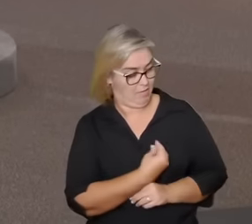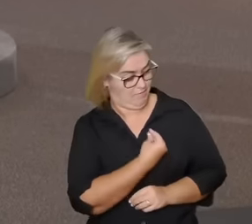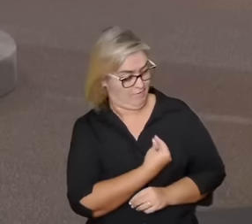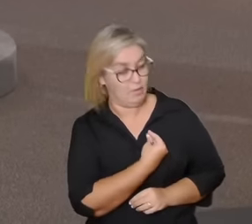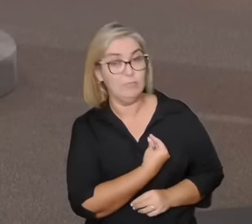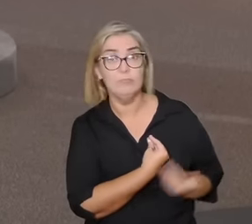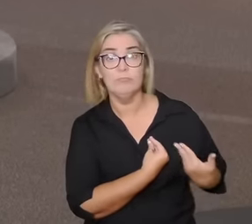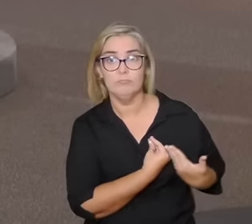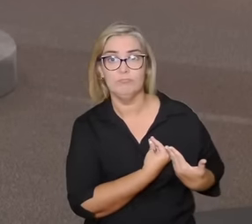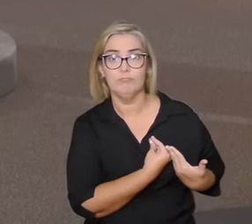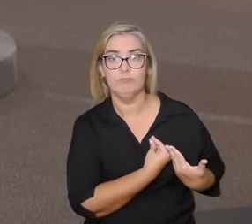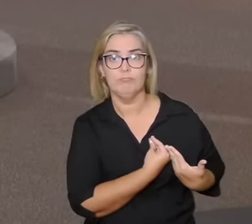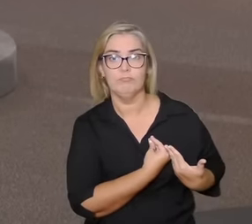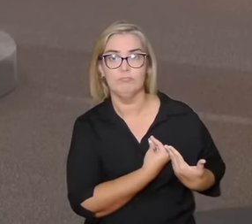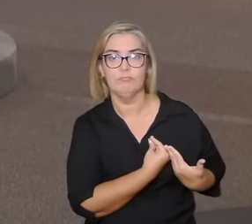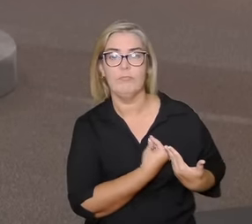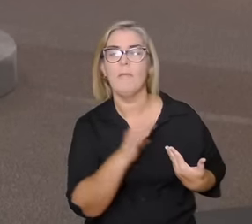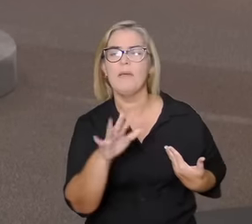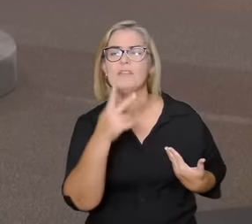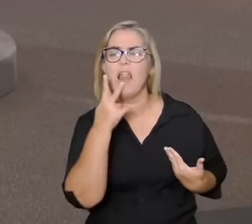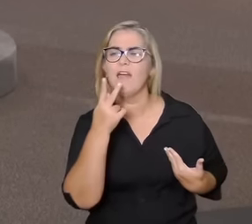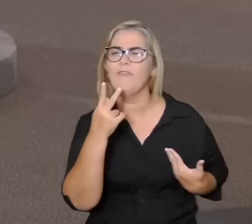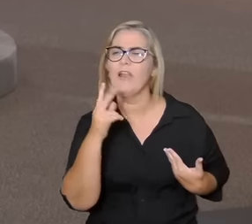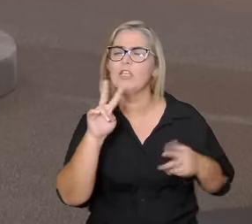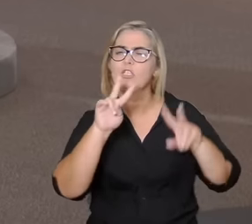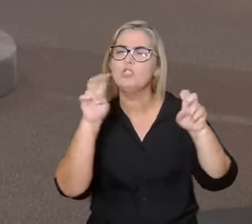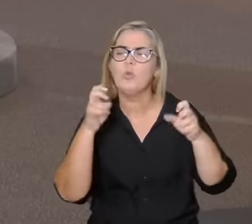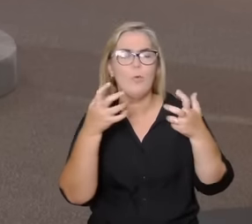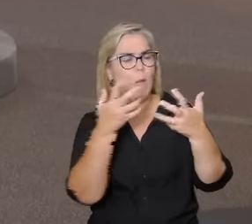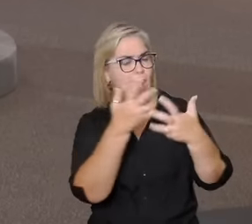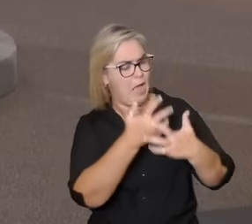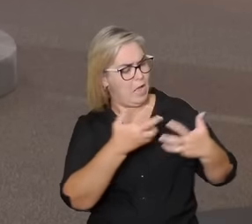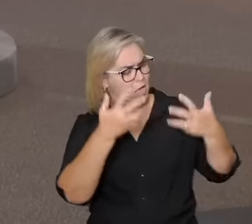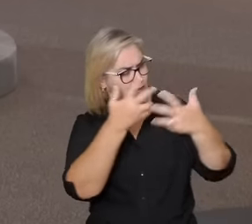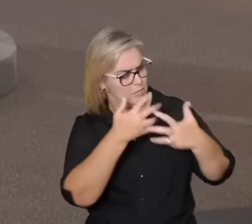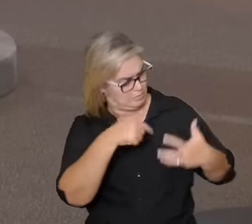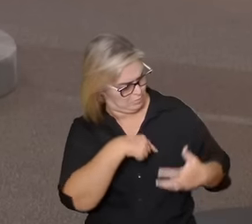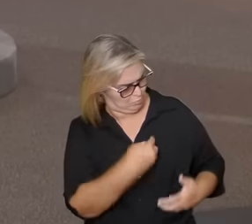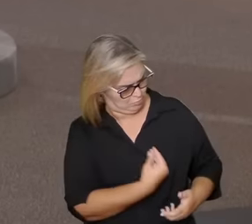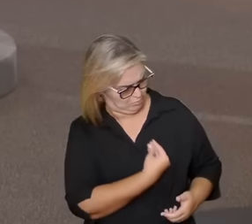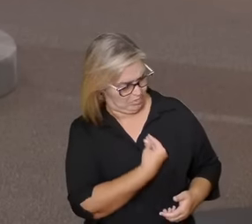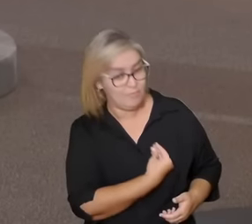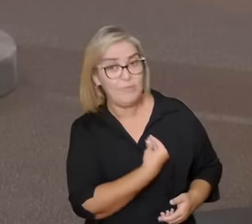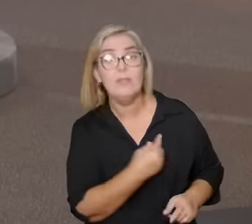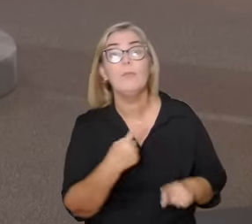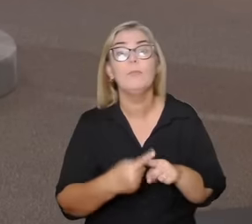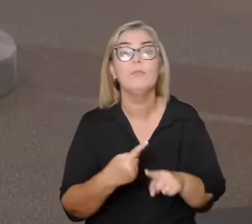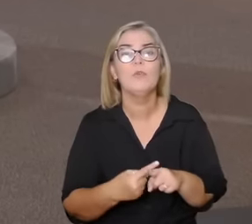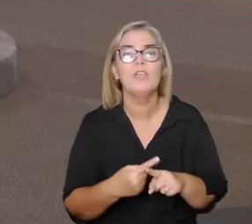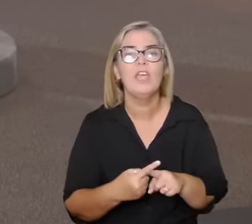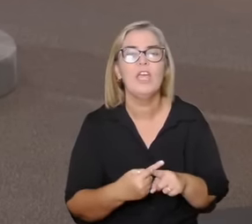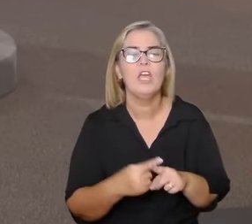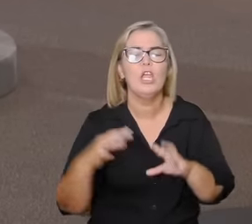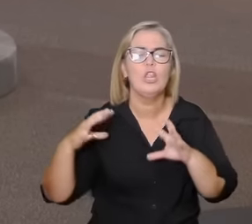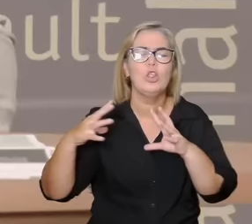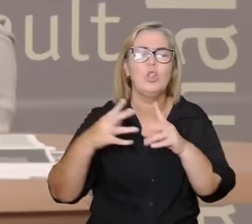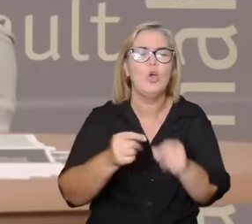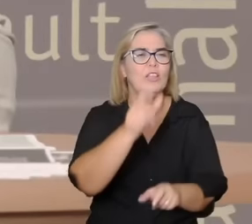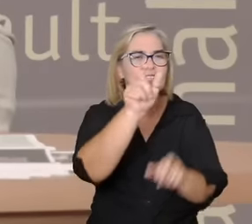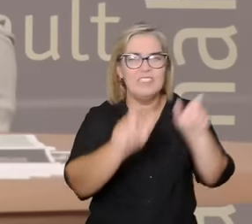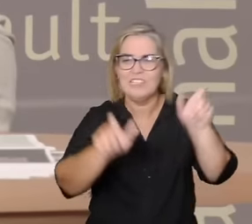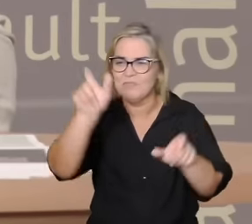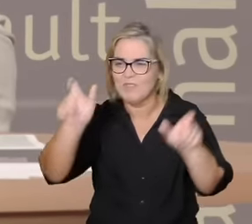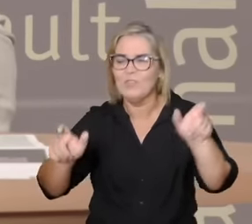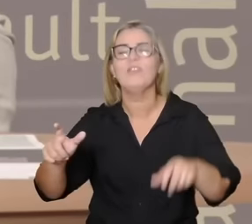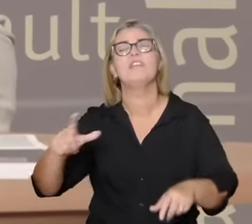e ela está falando de uma canção da vida uma canção da vida porque todas as pessoas têm uma canção passou